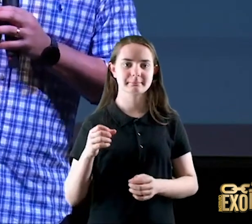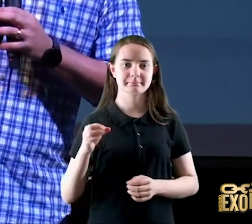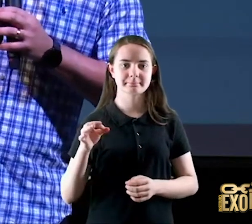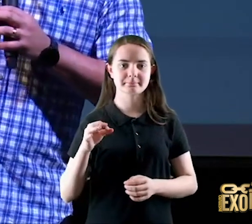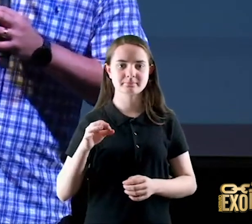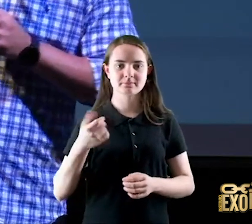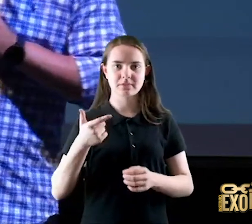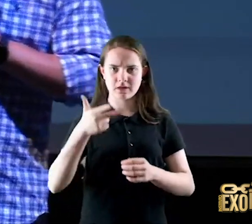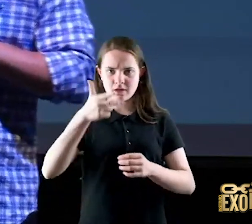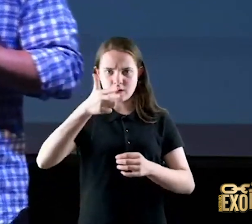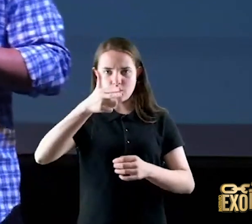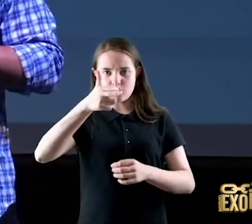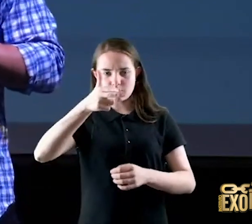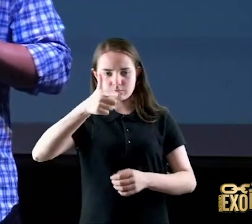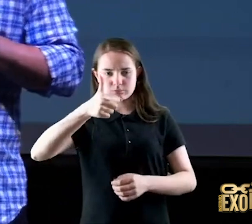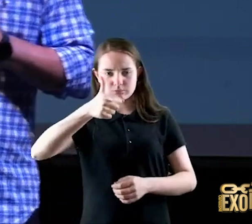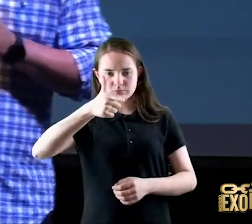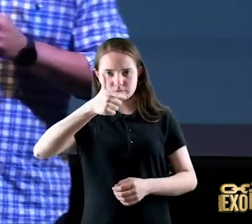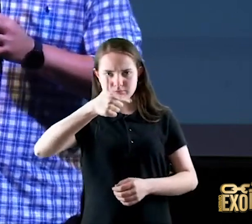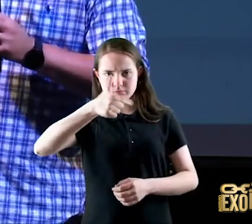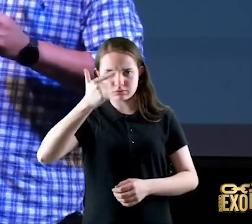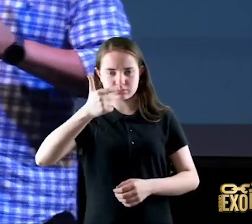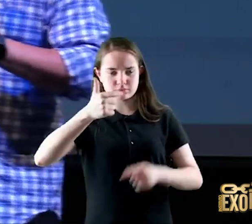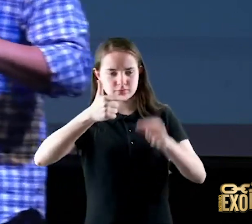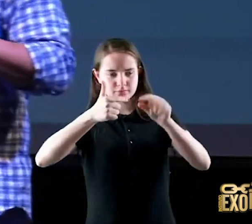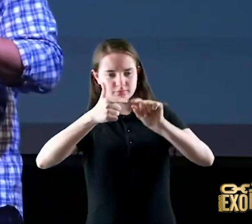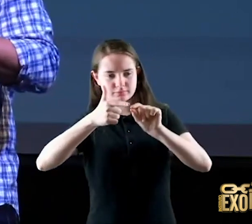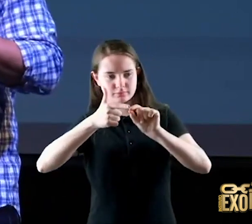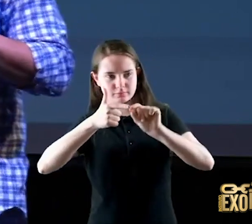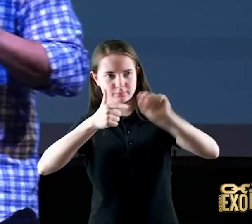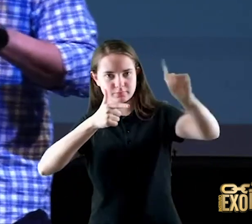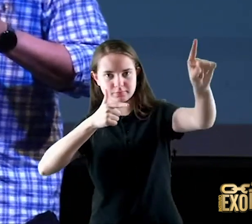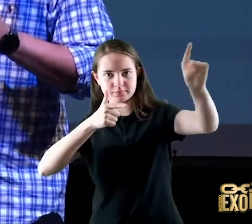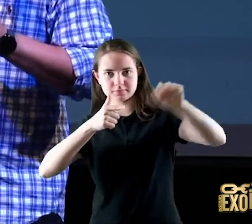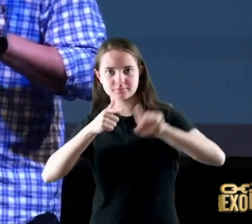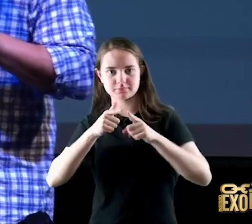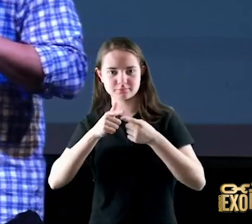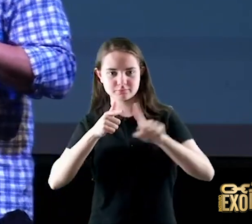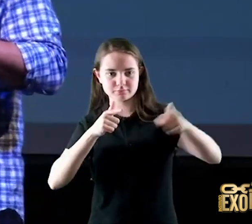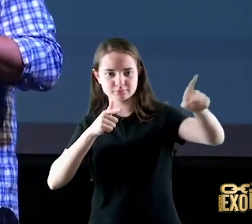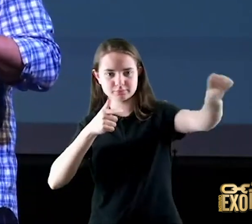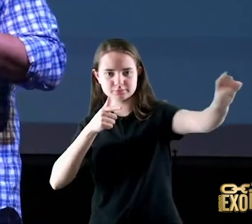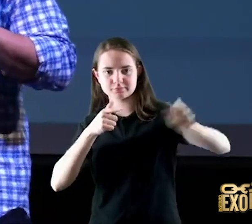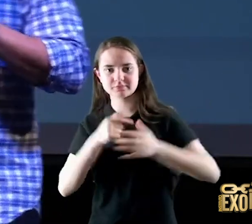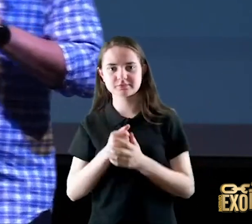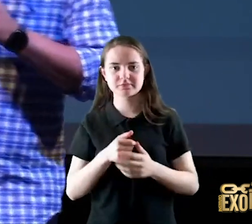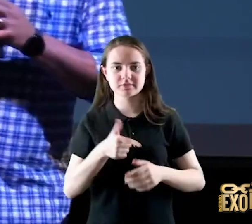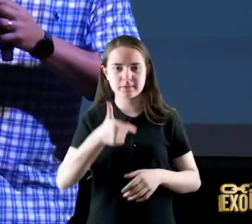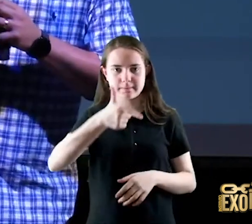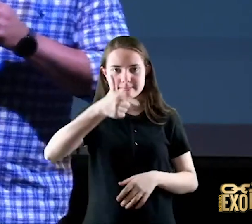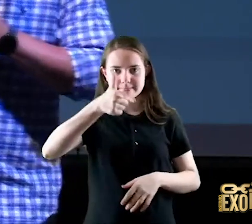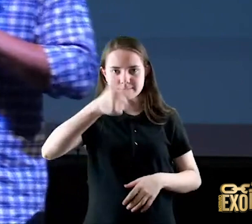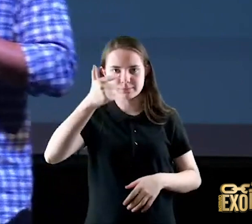sabe quando você tira o revólver quando você tira a pistola quando você pega o fuzil quando você pega a carabina e dá um tiro